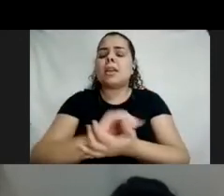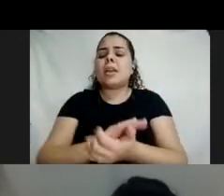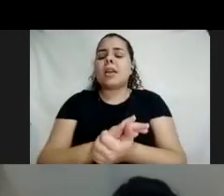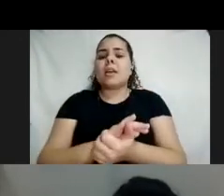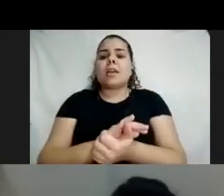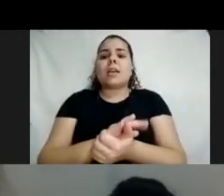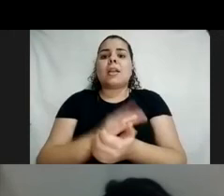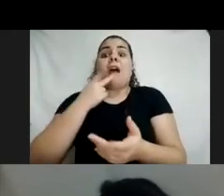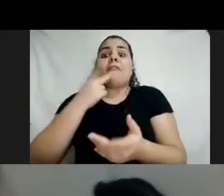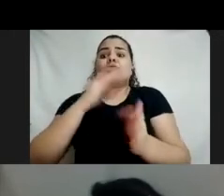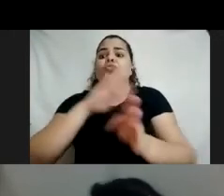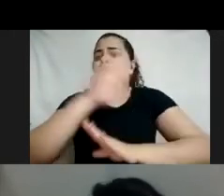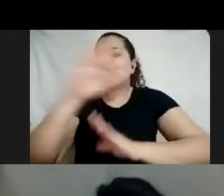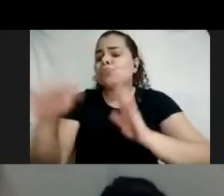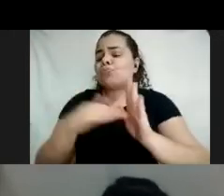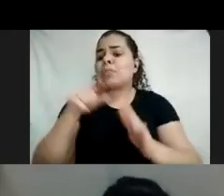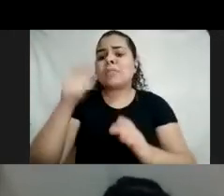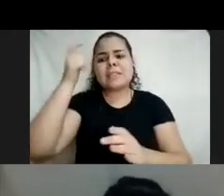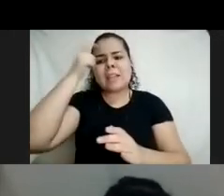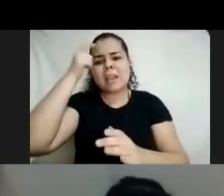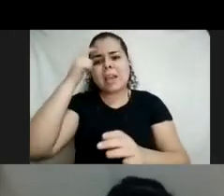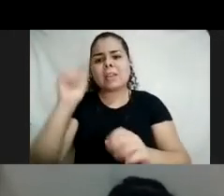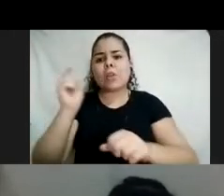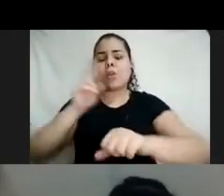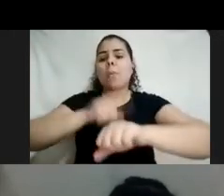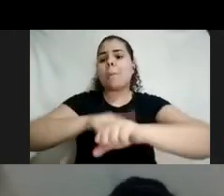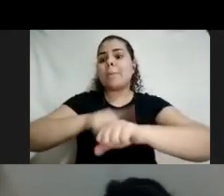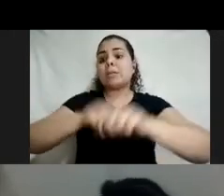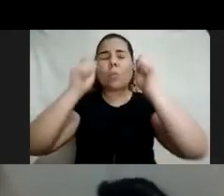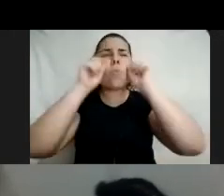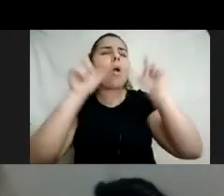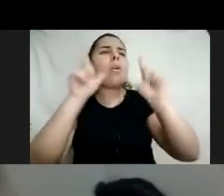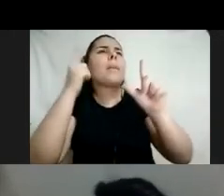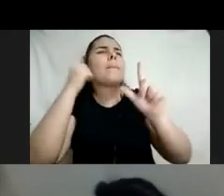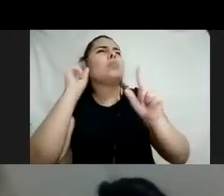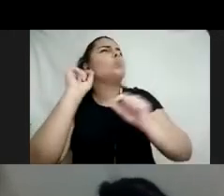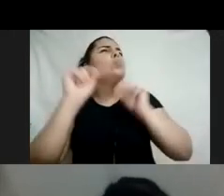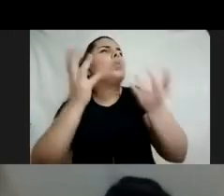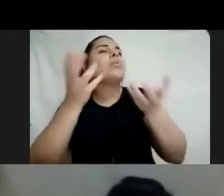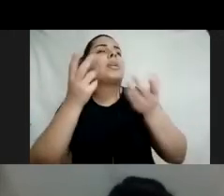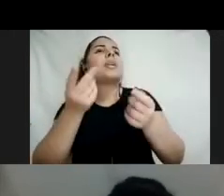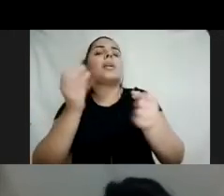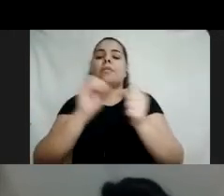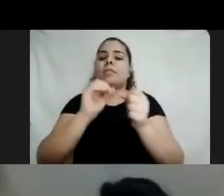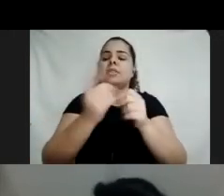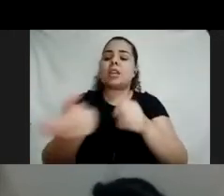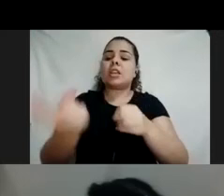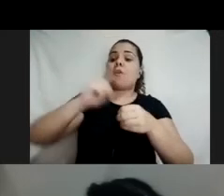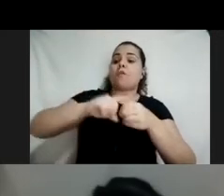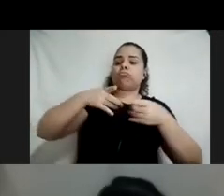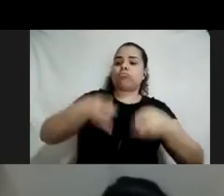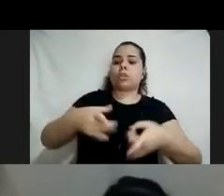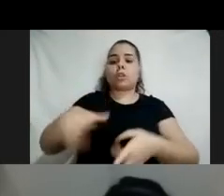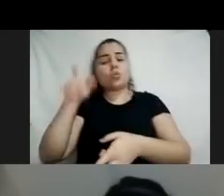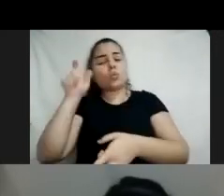desde a hora que eu acordo e penso tudo aquilo que eu quero fazer e volto para a minha cama para dormir, tudo